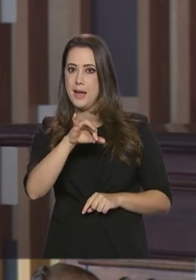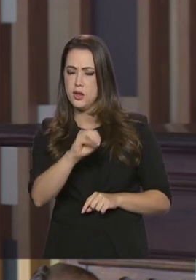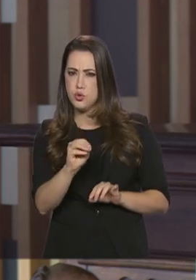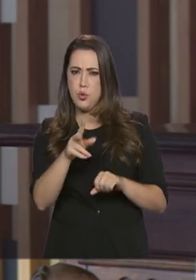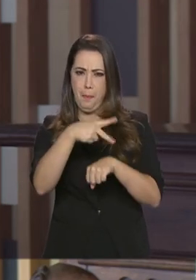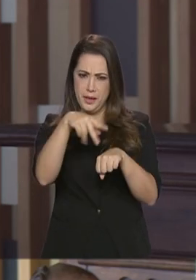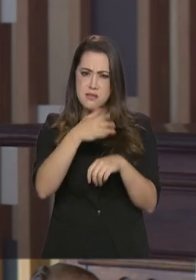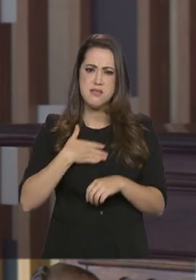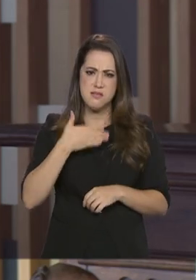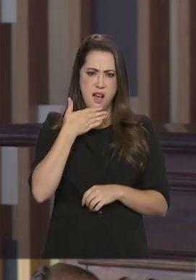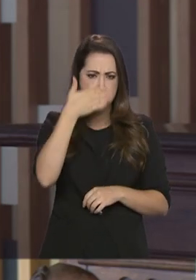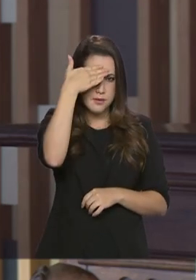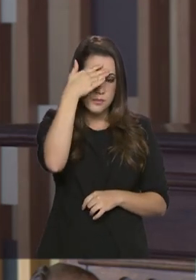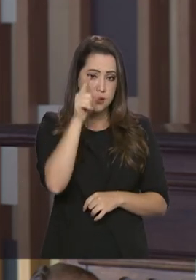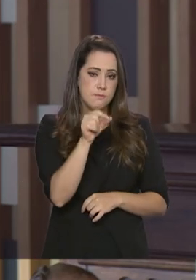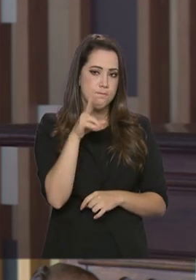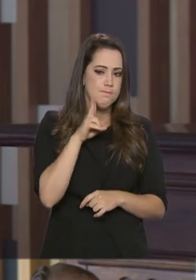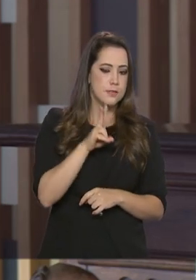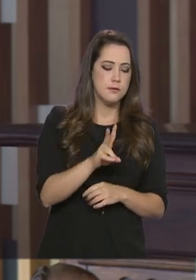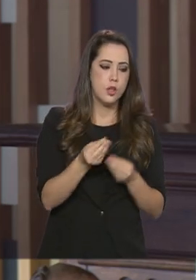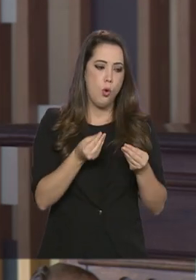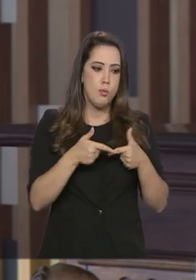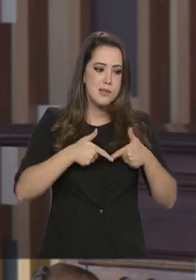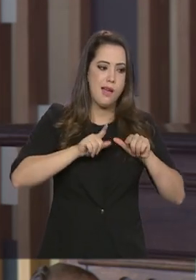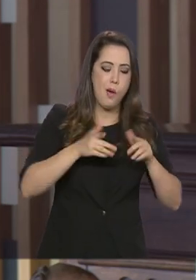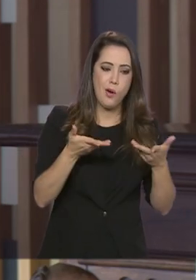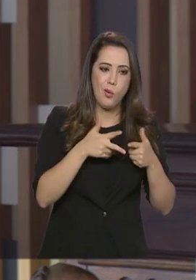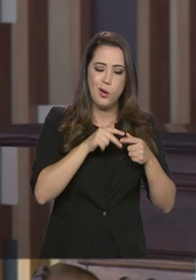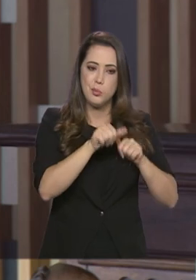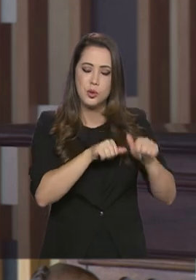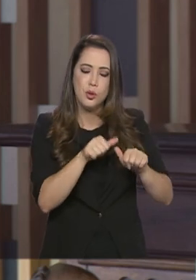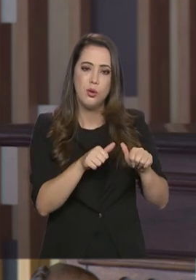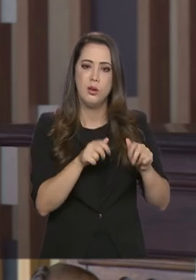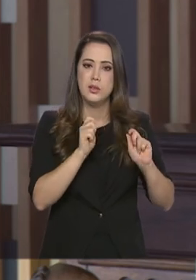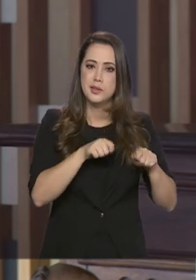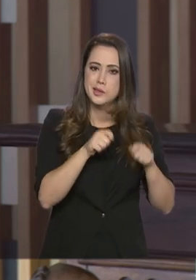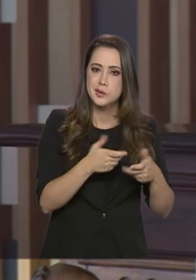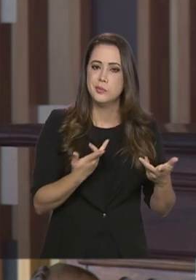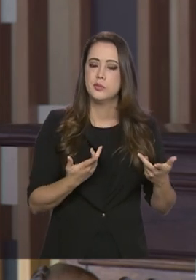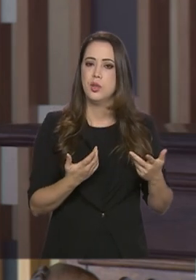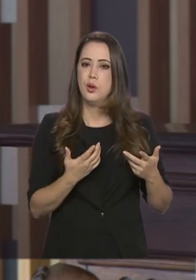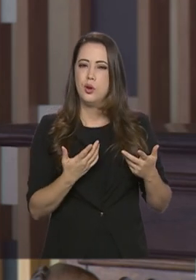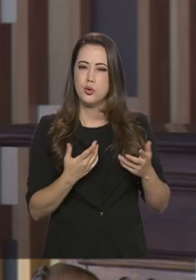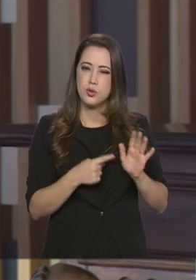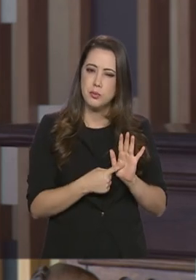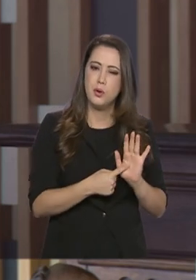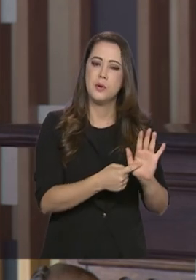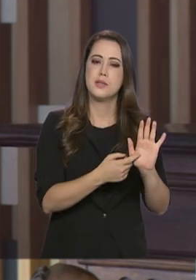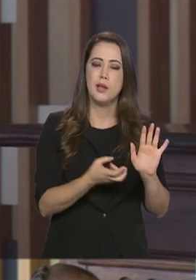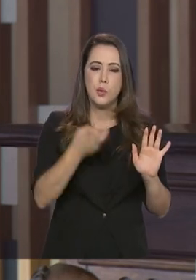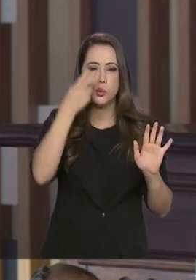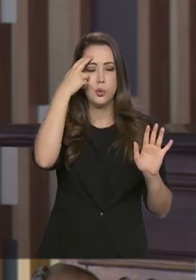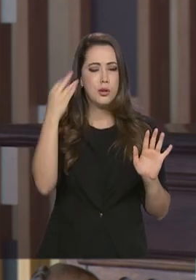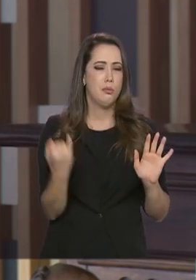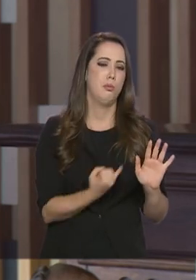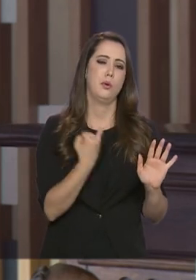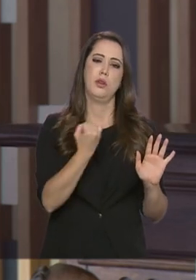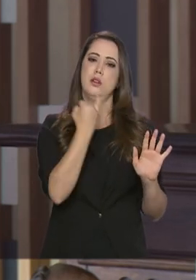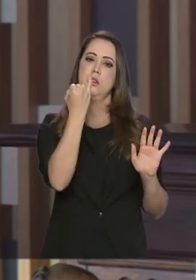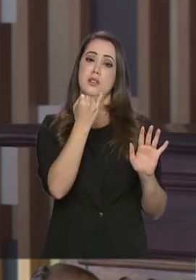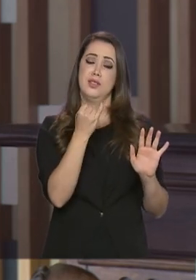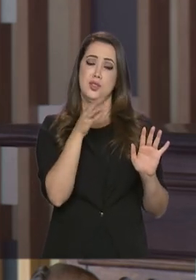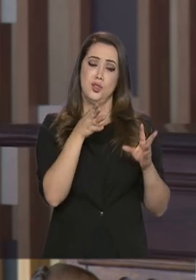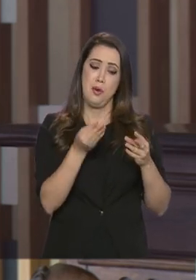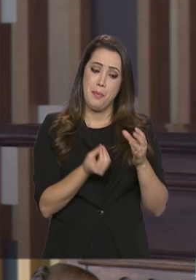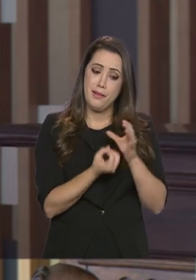a Israel, o que cria um caldo de cultura, digamos, muito mais favorável à paz